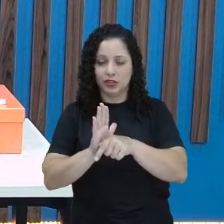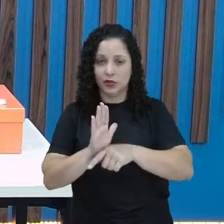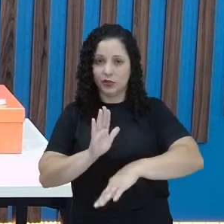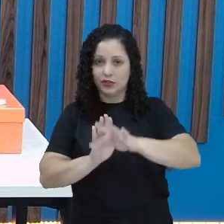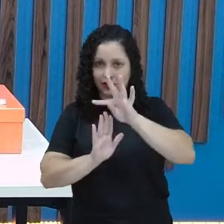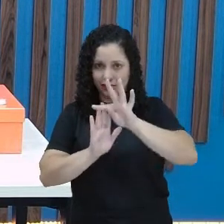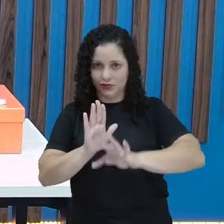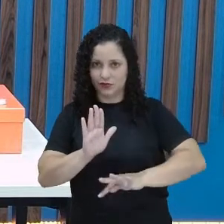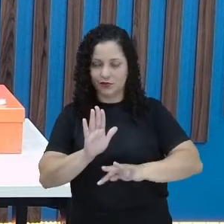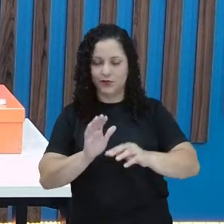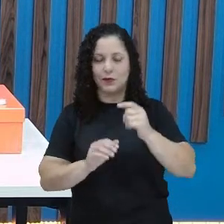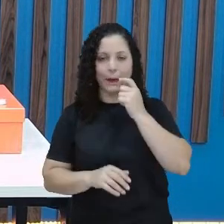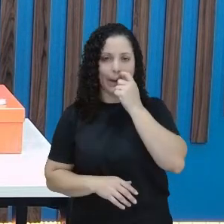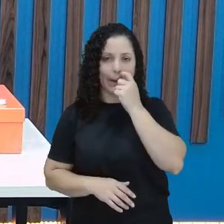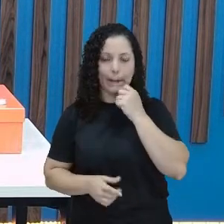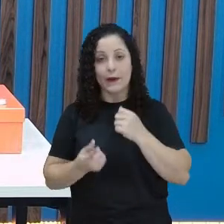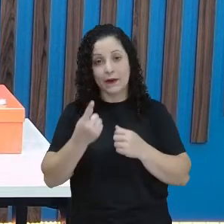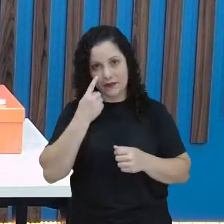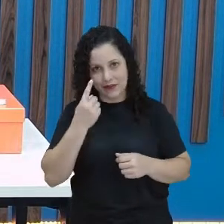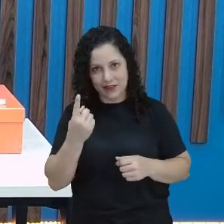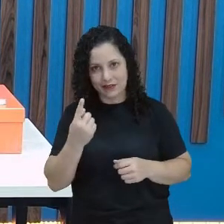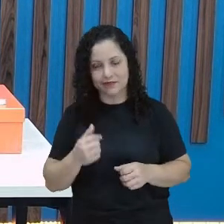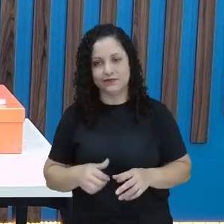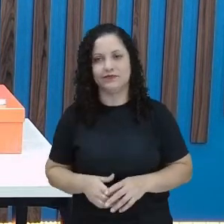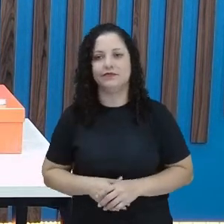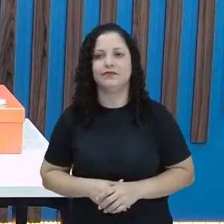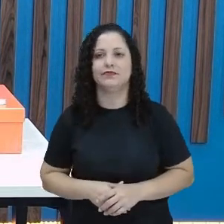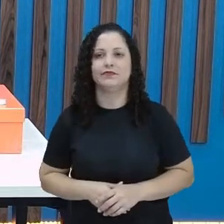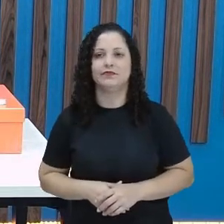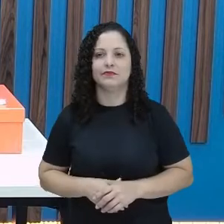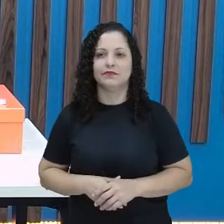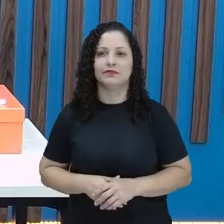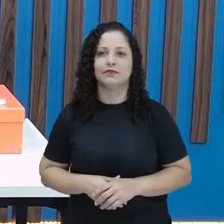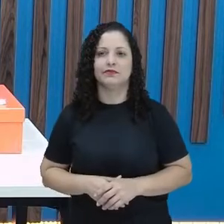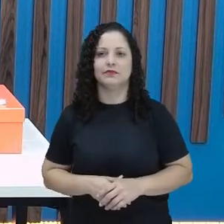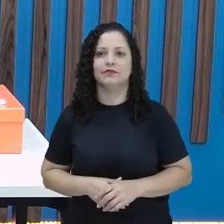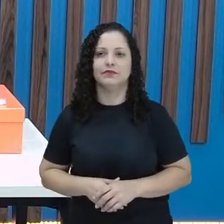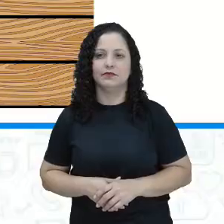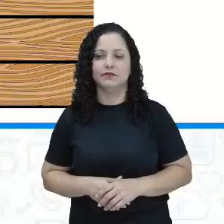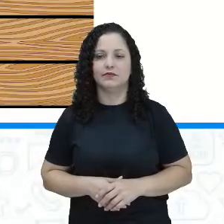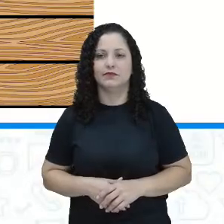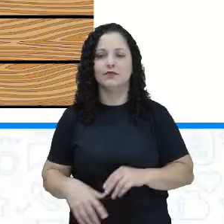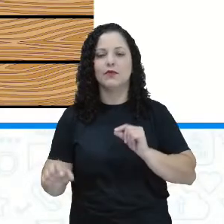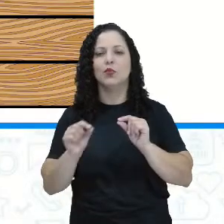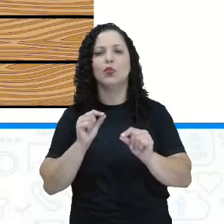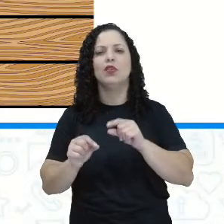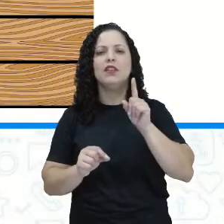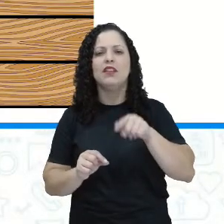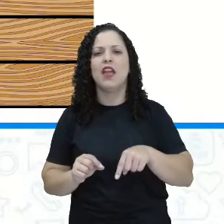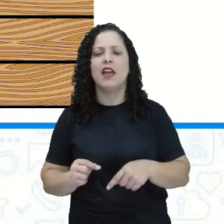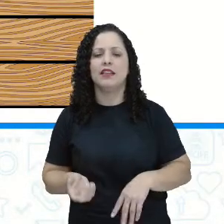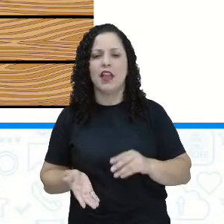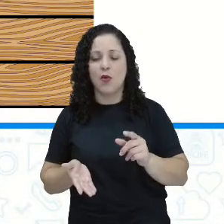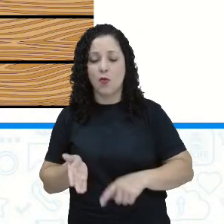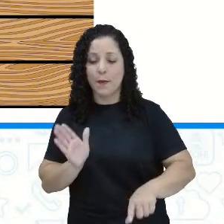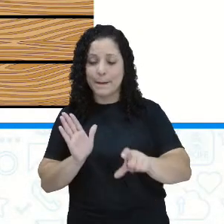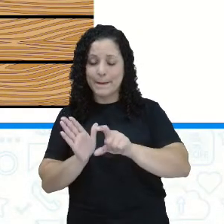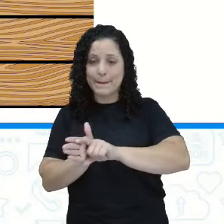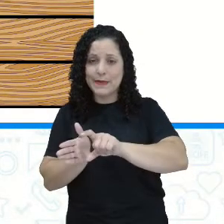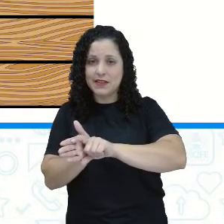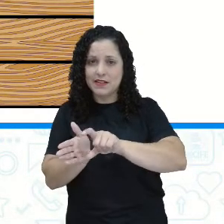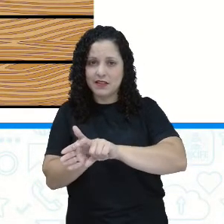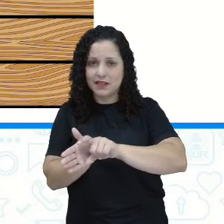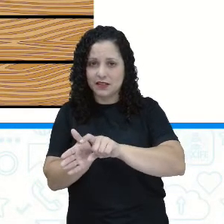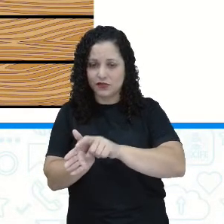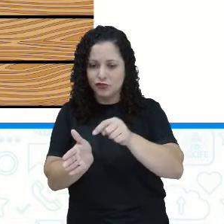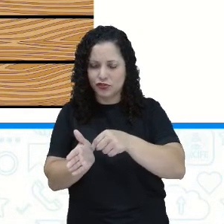bilhete. Vamos verificar? Então, o bilhete, o que é um bilhete? Os bilhetes